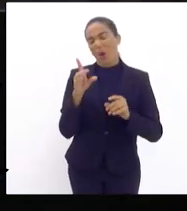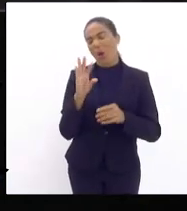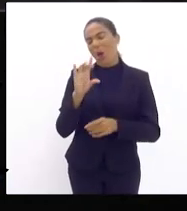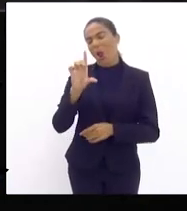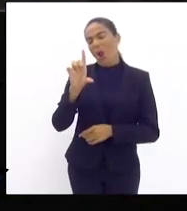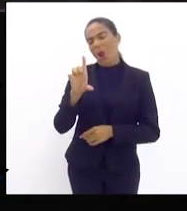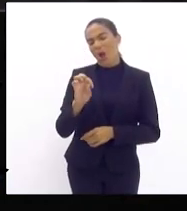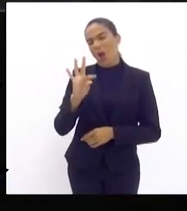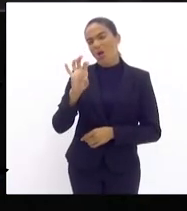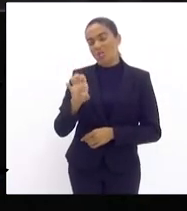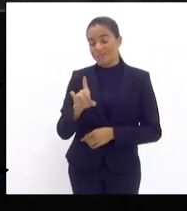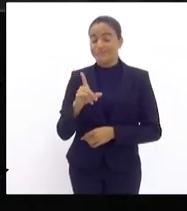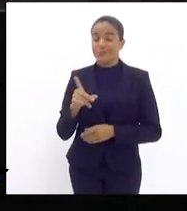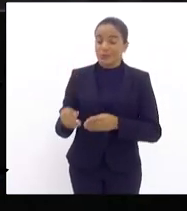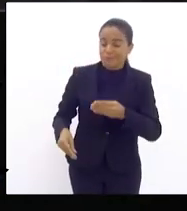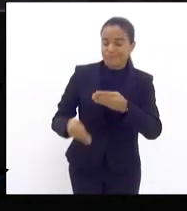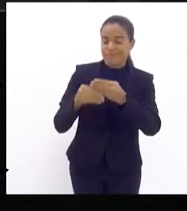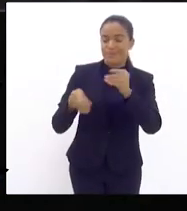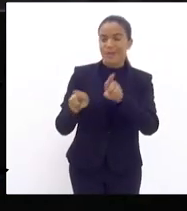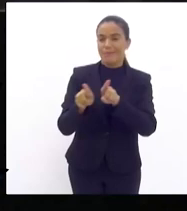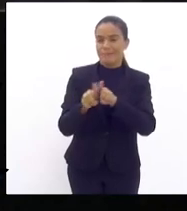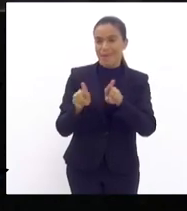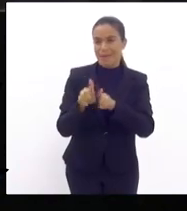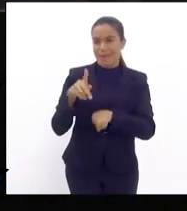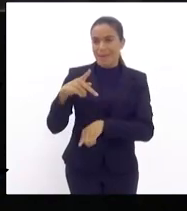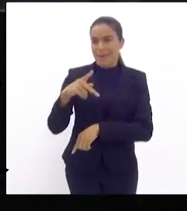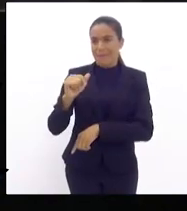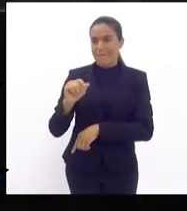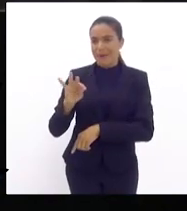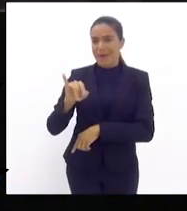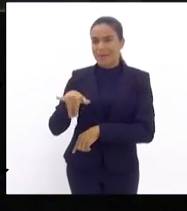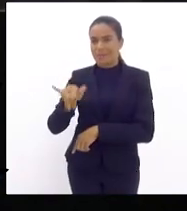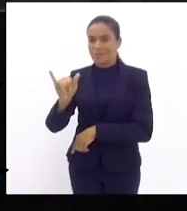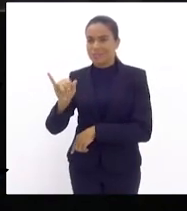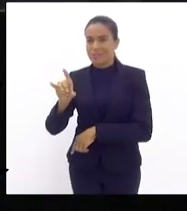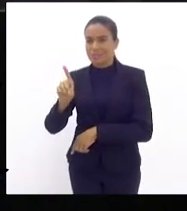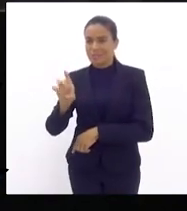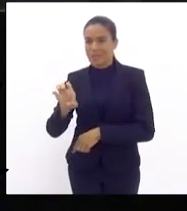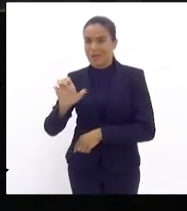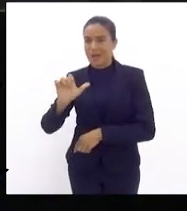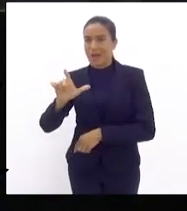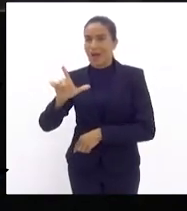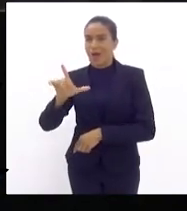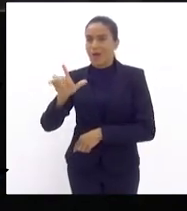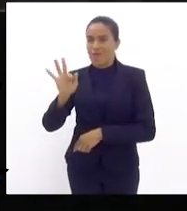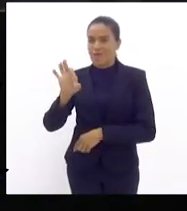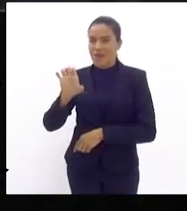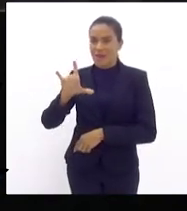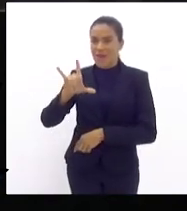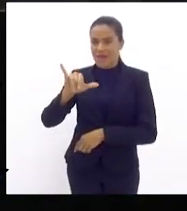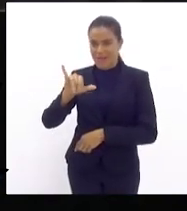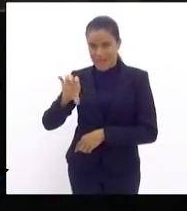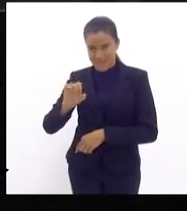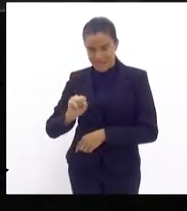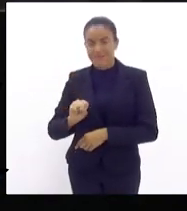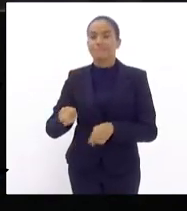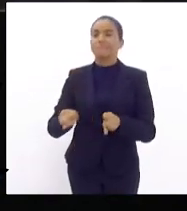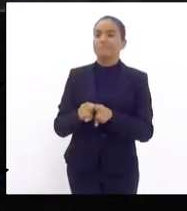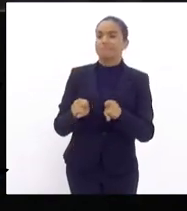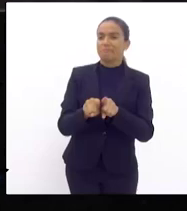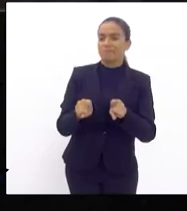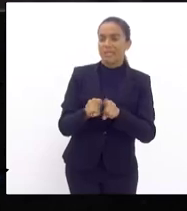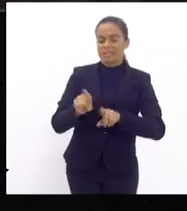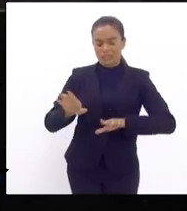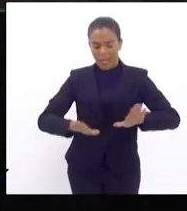botaram Pati de Alferes e Miguel Pereira que somado as duas juntas não dá mais de 25 mil habitantes então grosso mesmo é